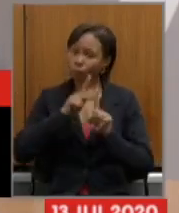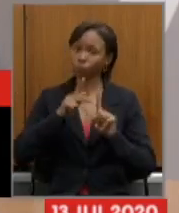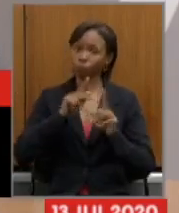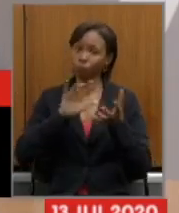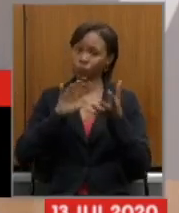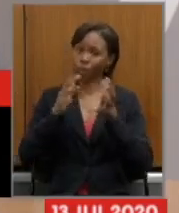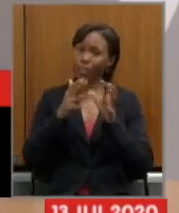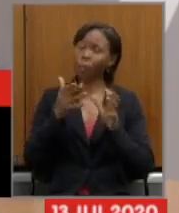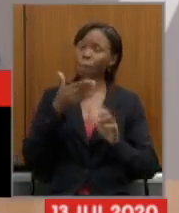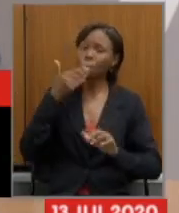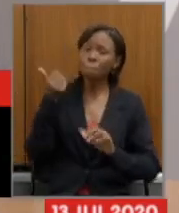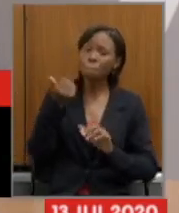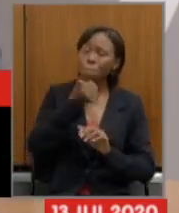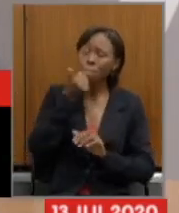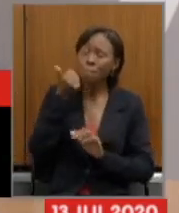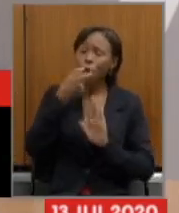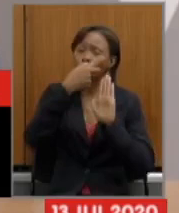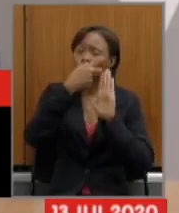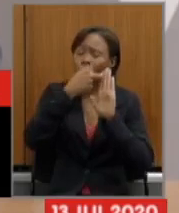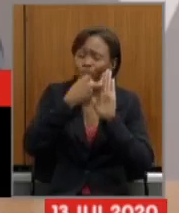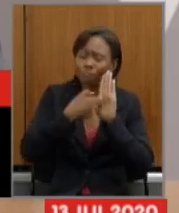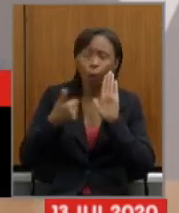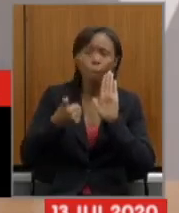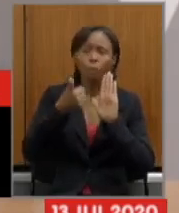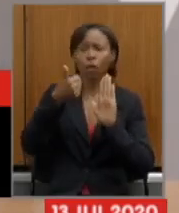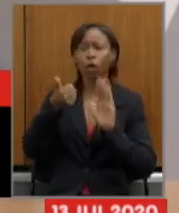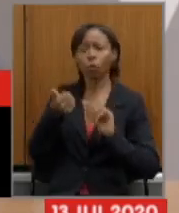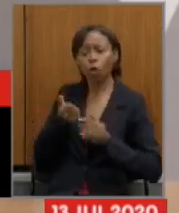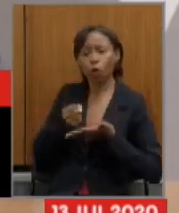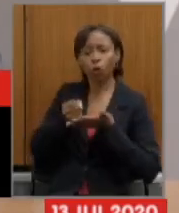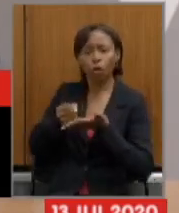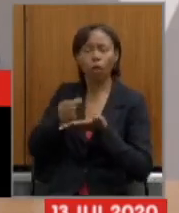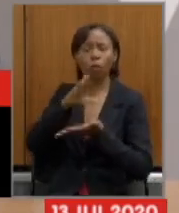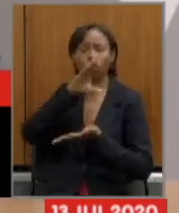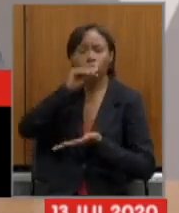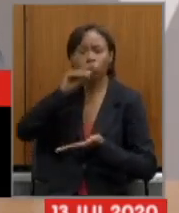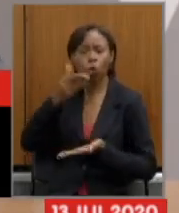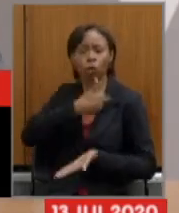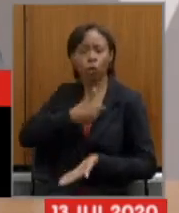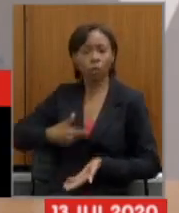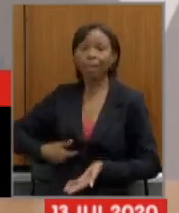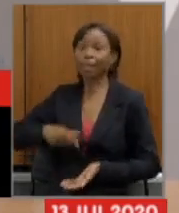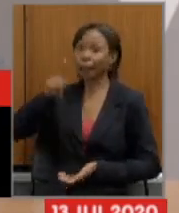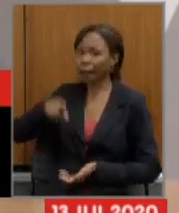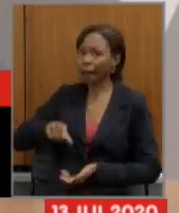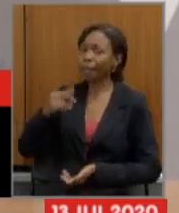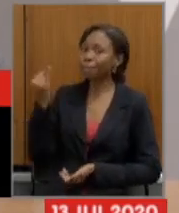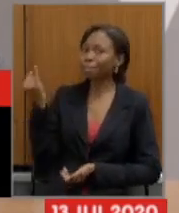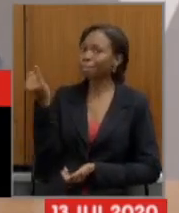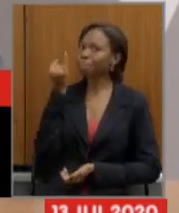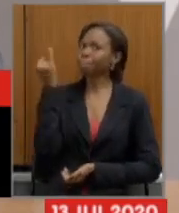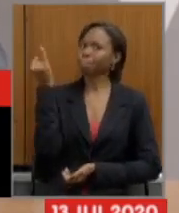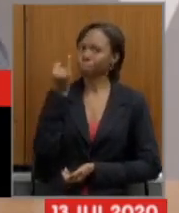o melhor texto possível para atender os servidores públicos estaduais que são fundamentais e importantíssimos é a